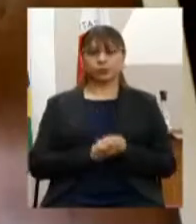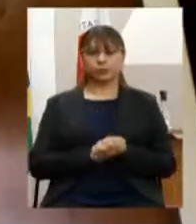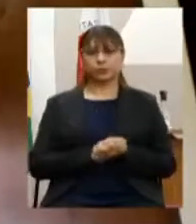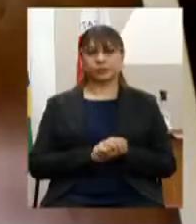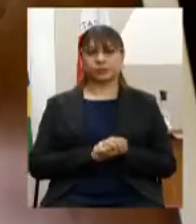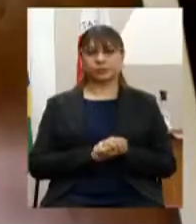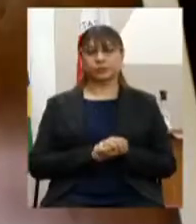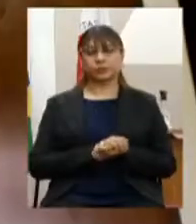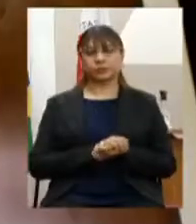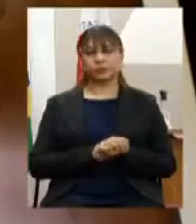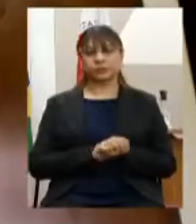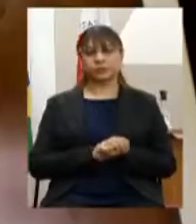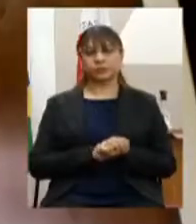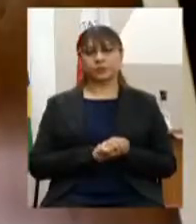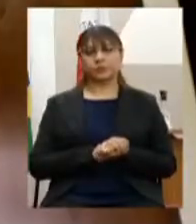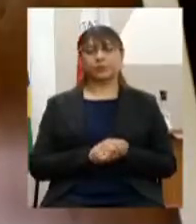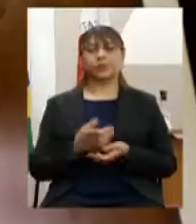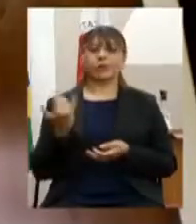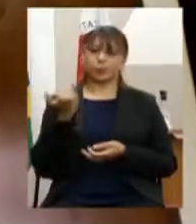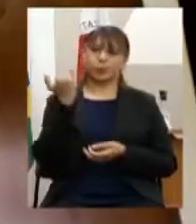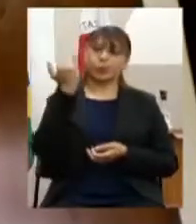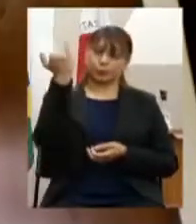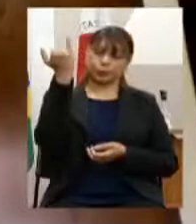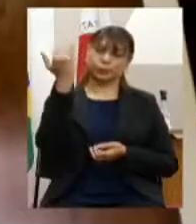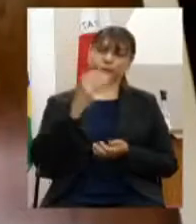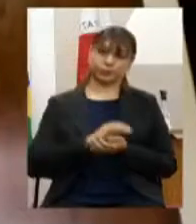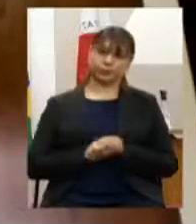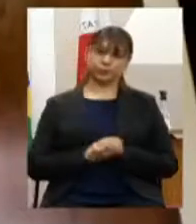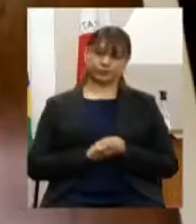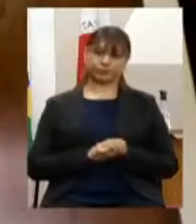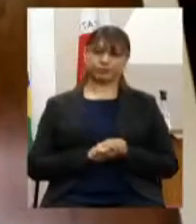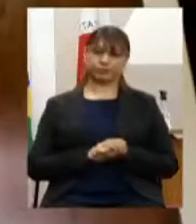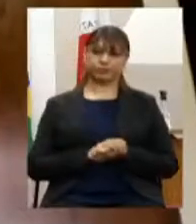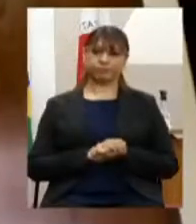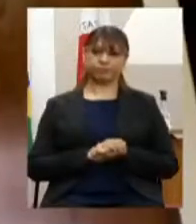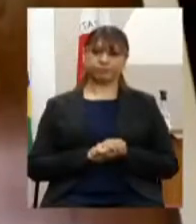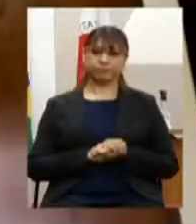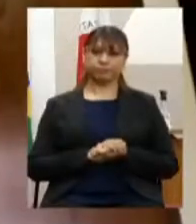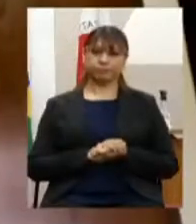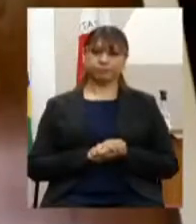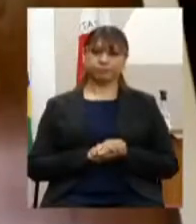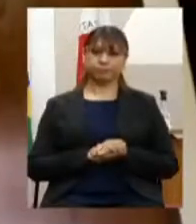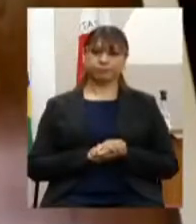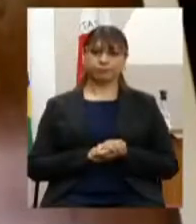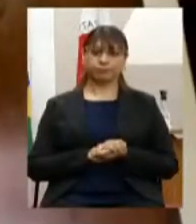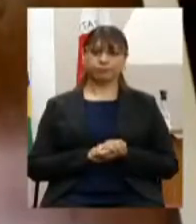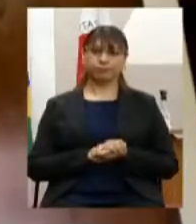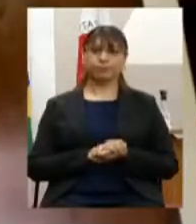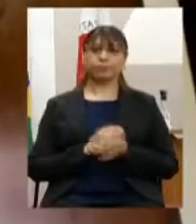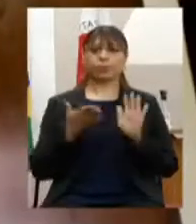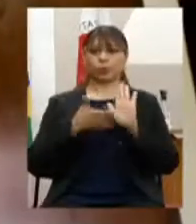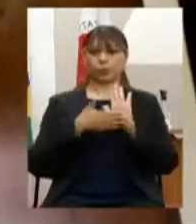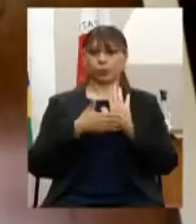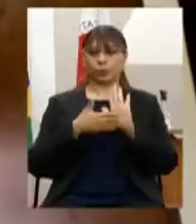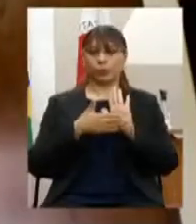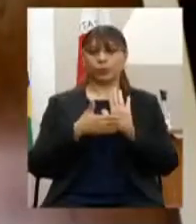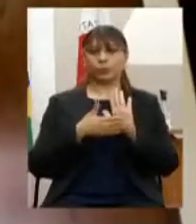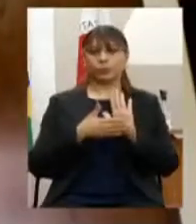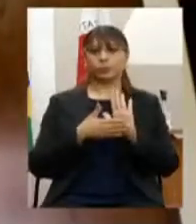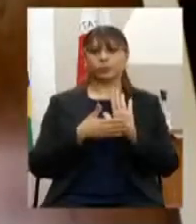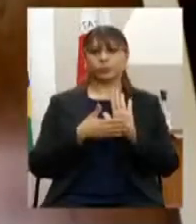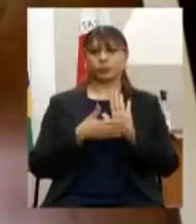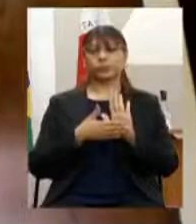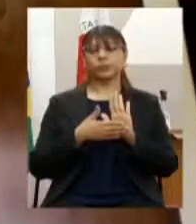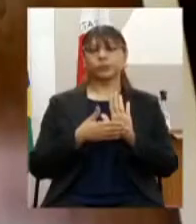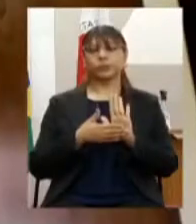presença deles foi muito importante e quero dizer o seguinte que todas essas propostas não só as nossas que